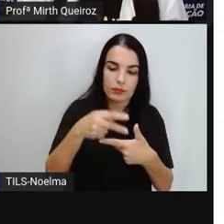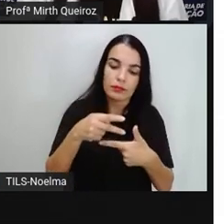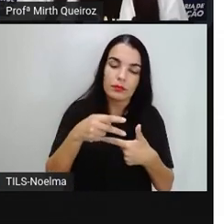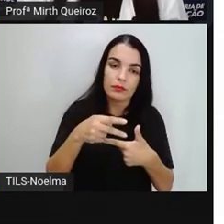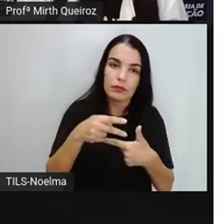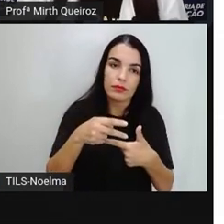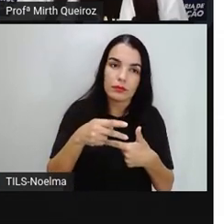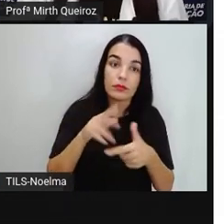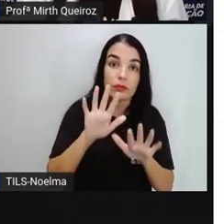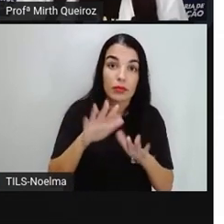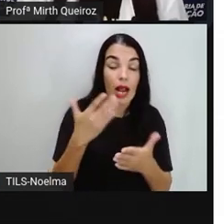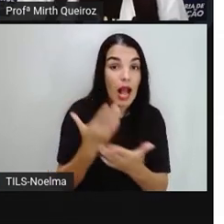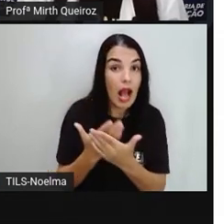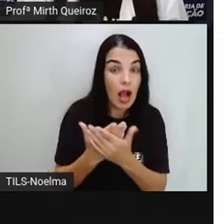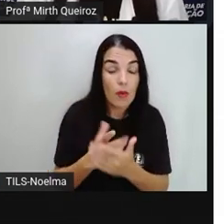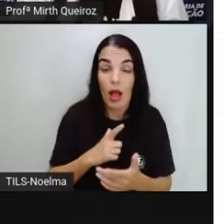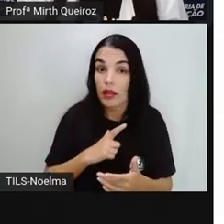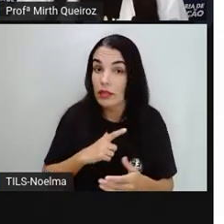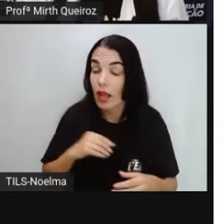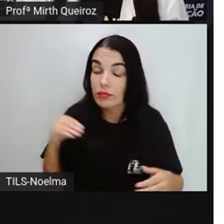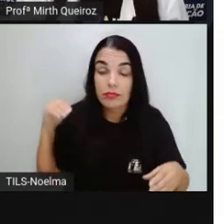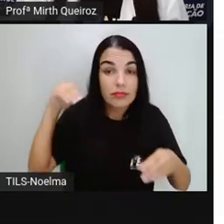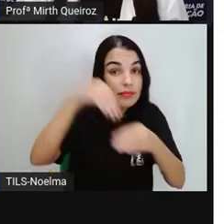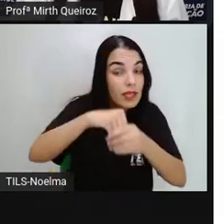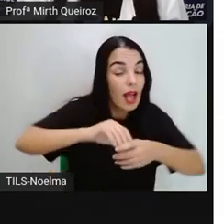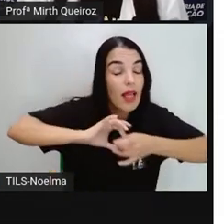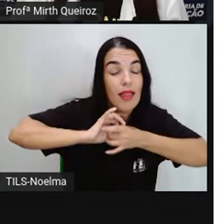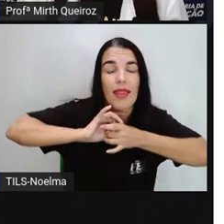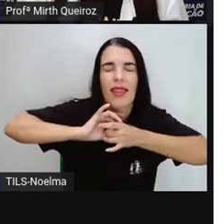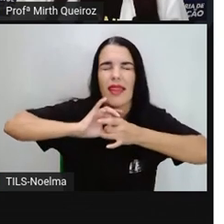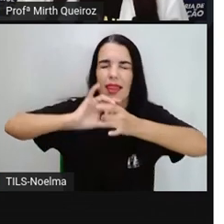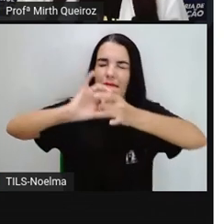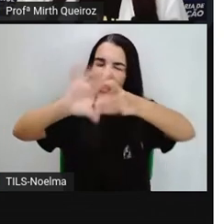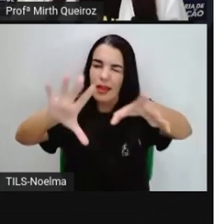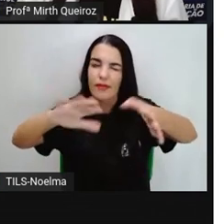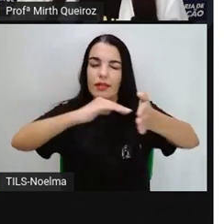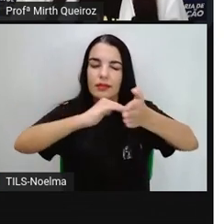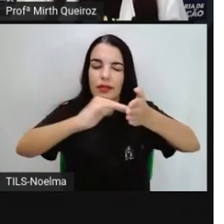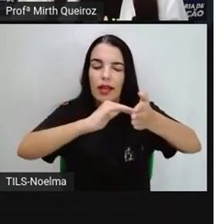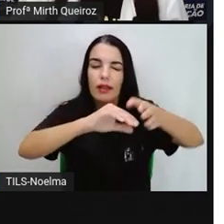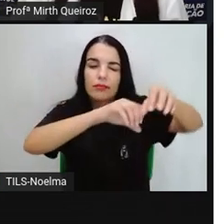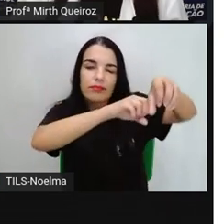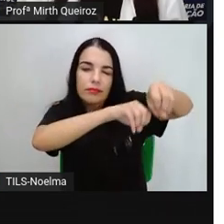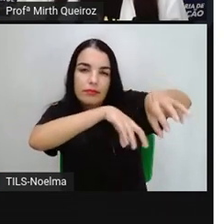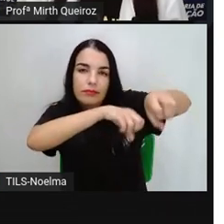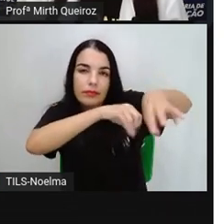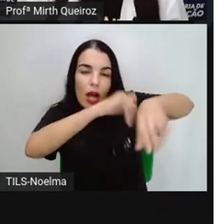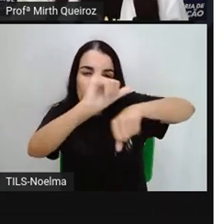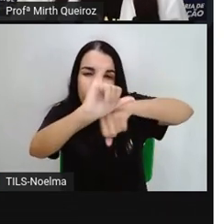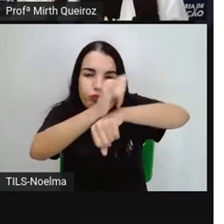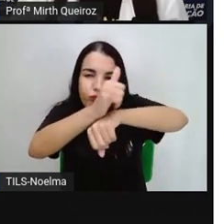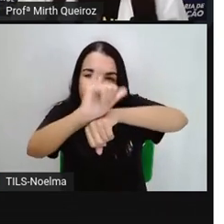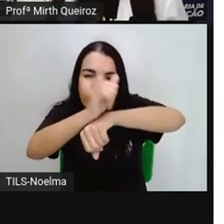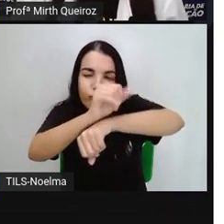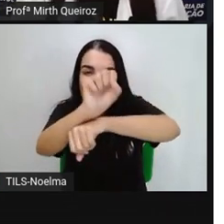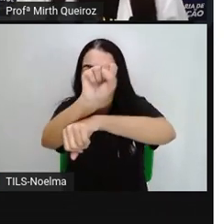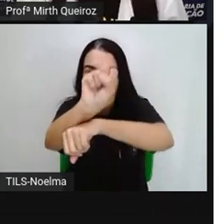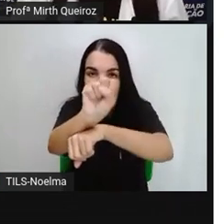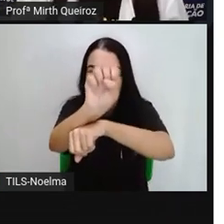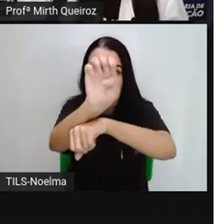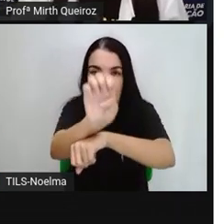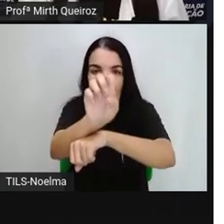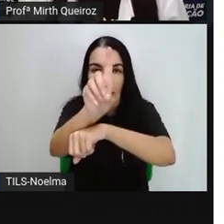estão disponibilizadas no nosso canal da Seduc de Feira de Santana lá no YouTube. E vocês podem assistir